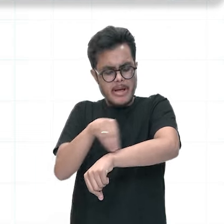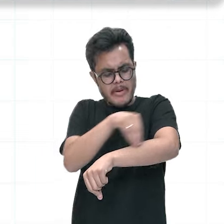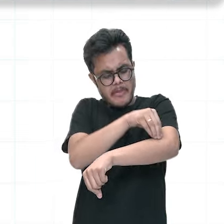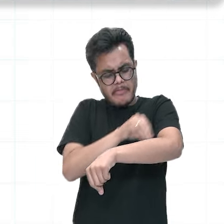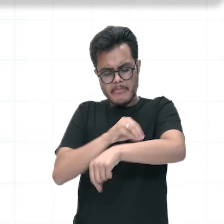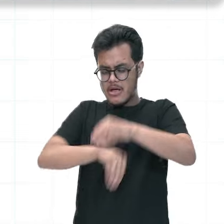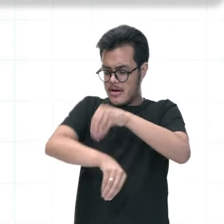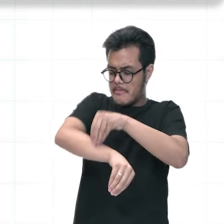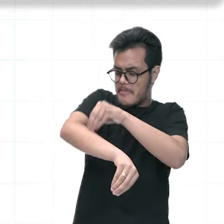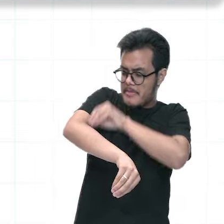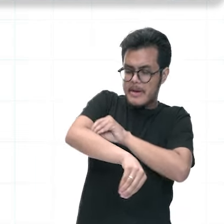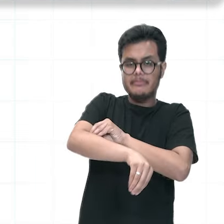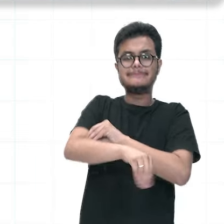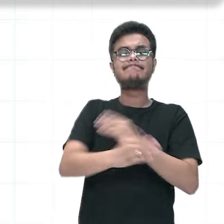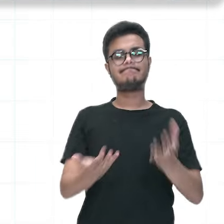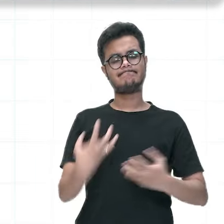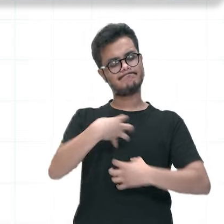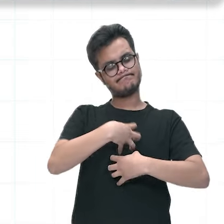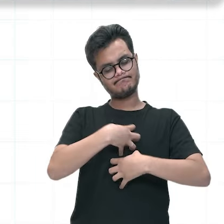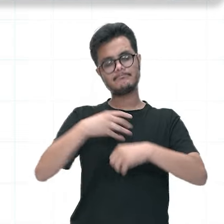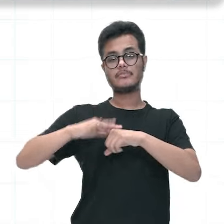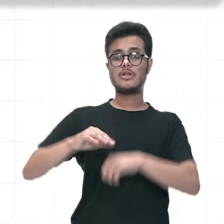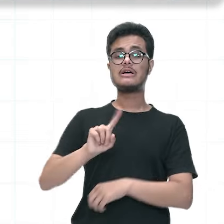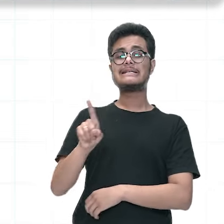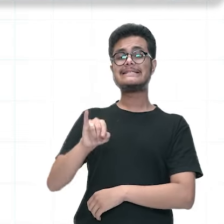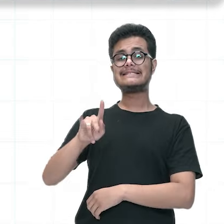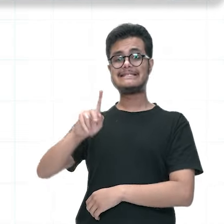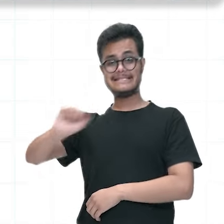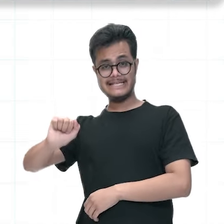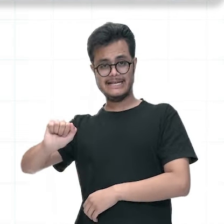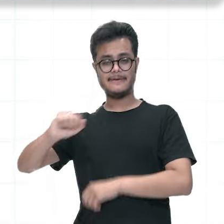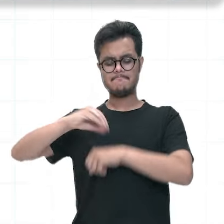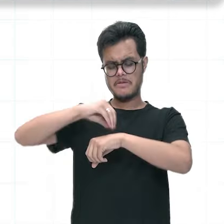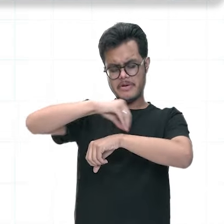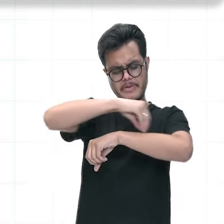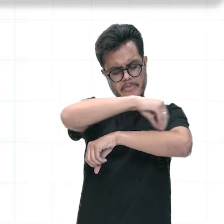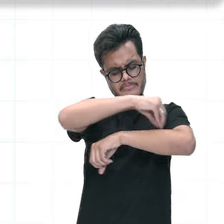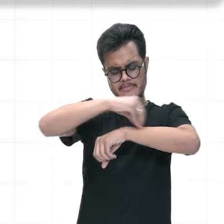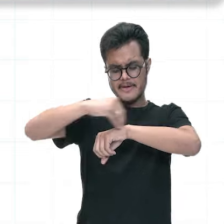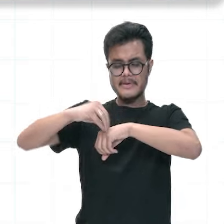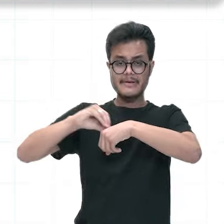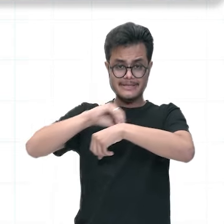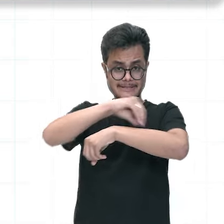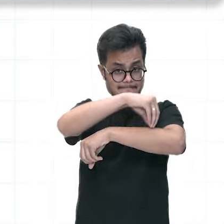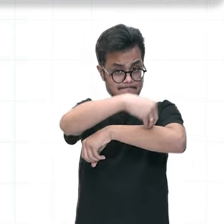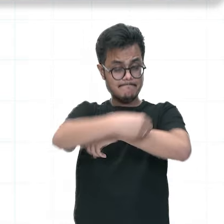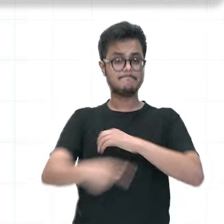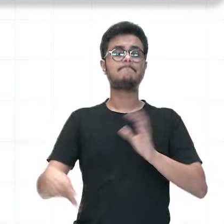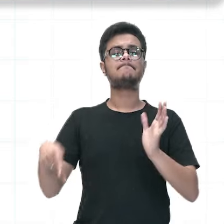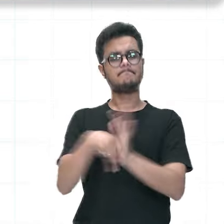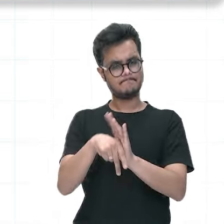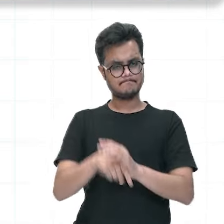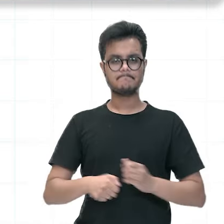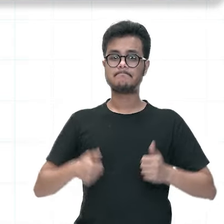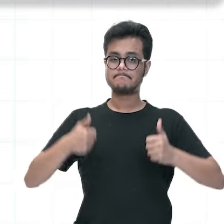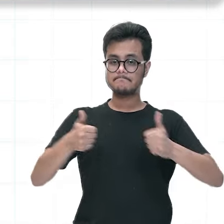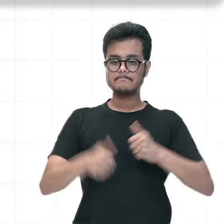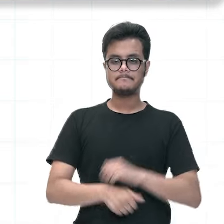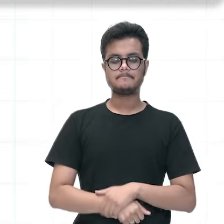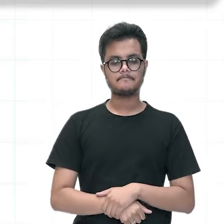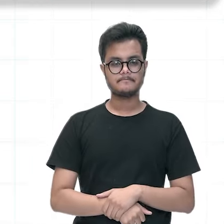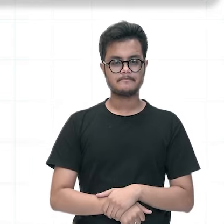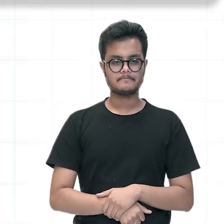esses são sintomas da doença do zika vírus, quando a pessoa é cometida por esse vírus.